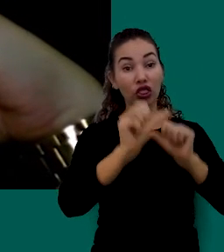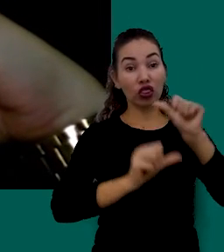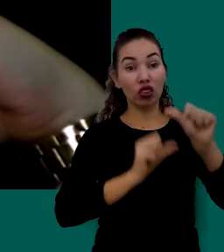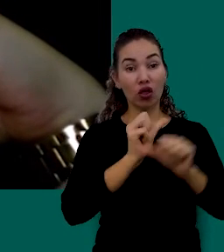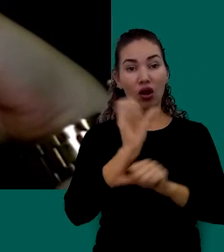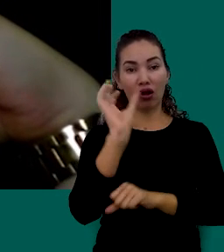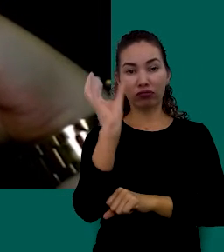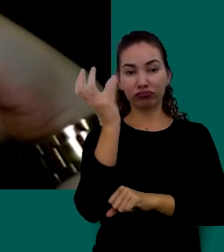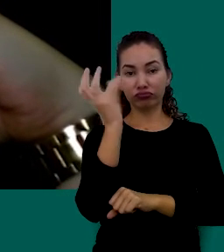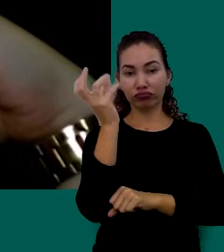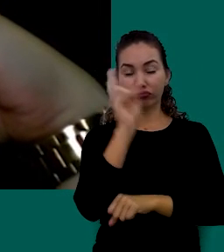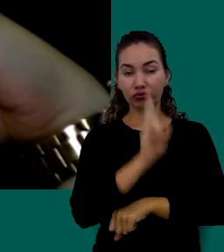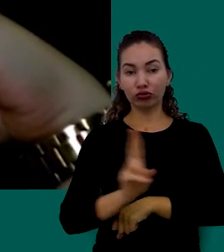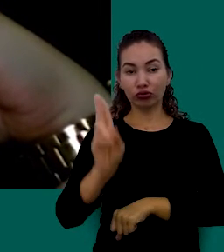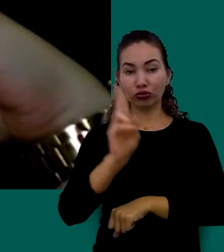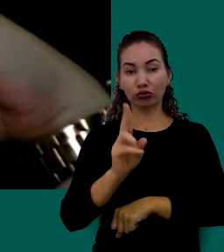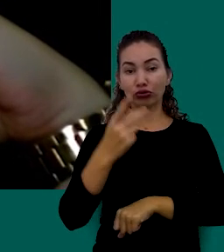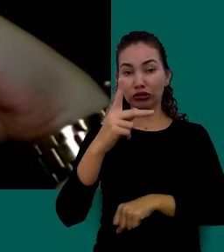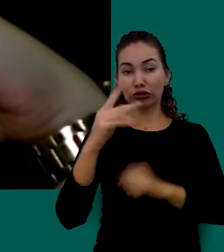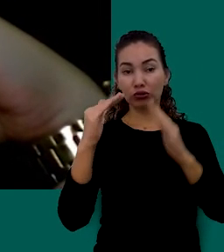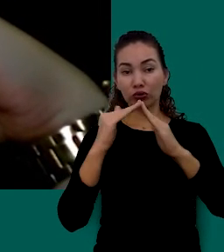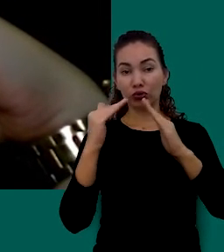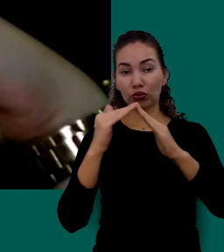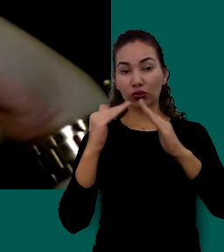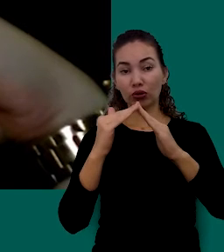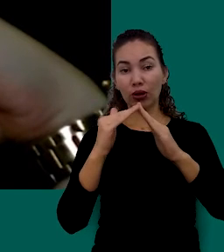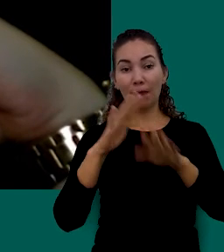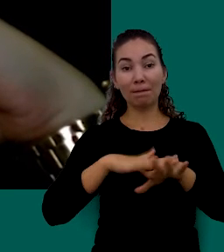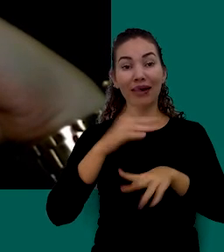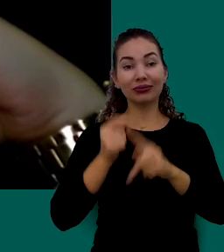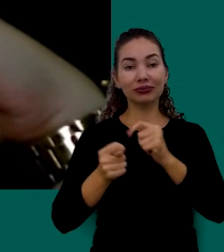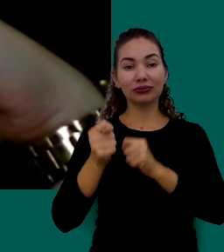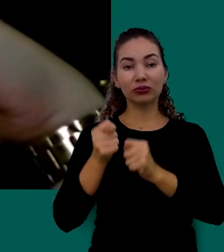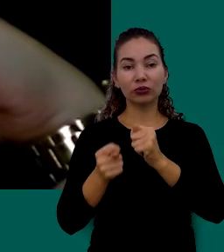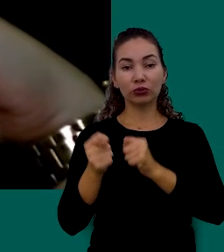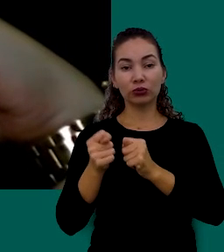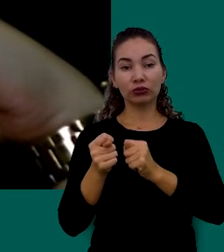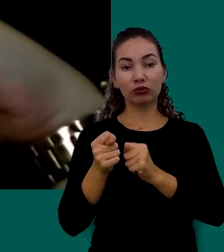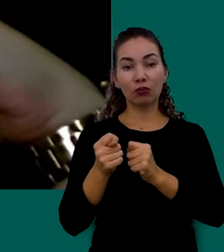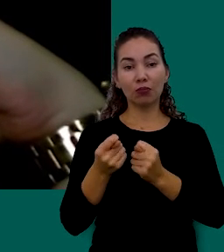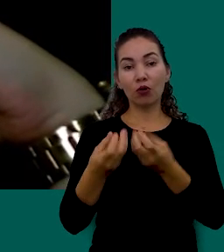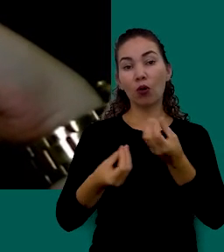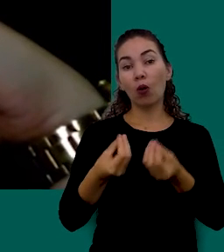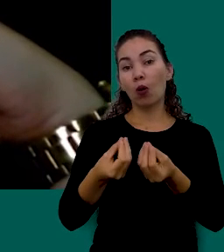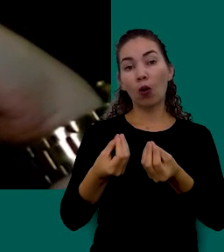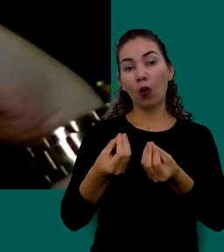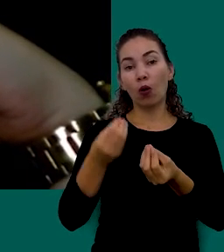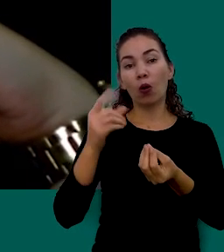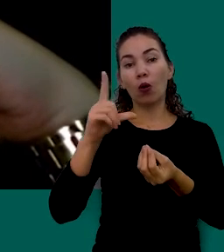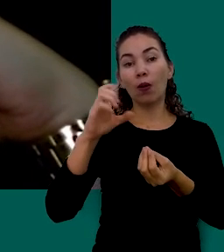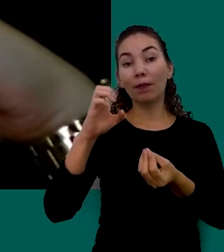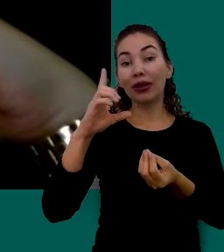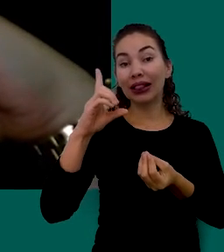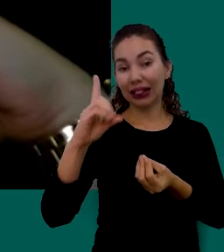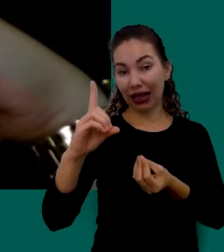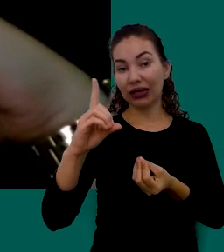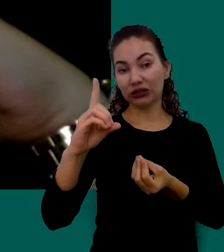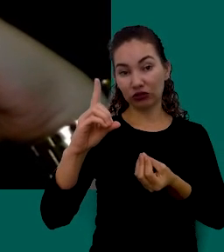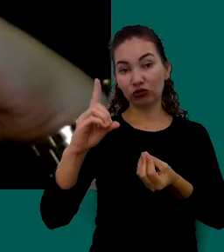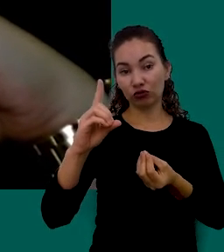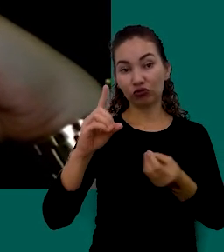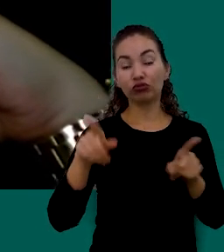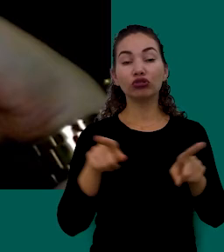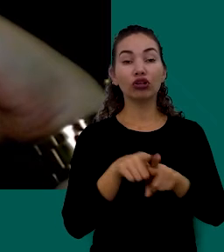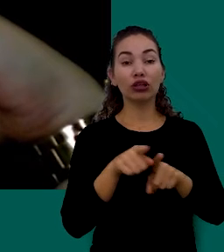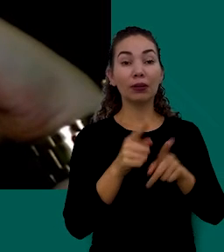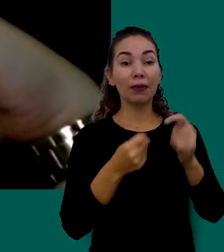Utilize Na Sua Casa Aquelas Lâmpadas Que São Mais Econômicas Como Aquelas Lâmpadas De LED A